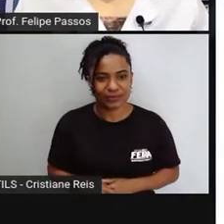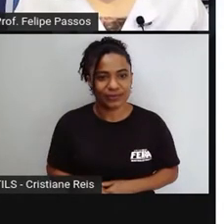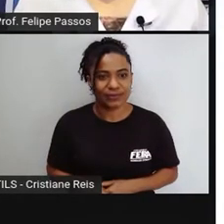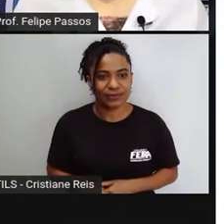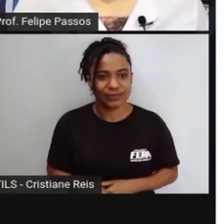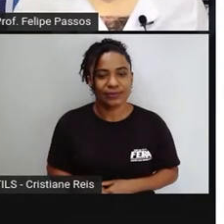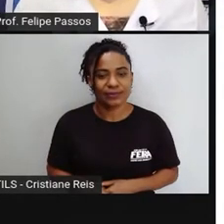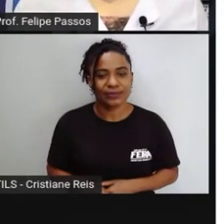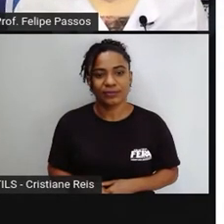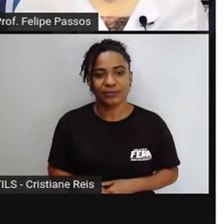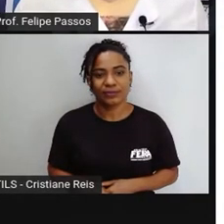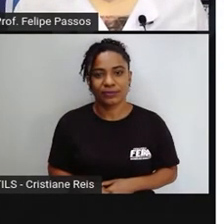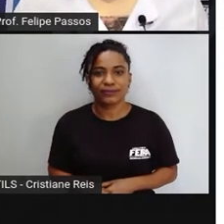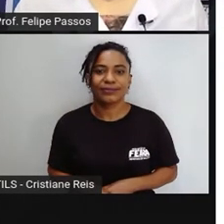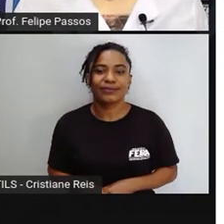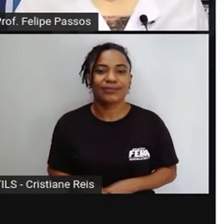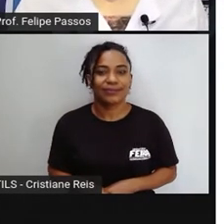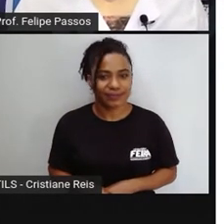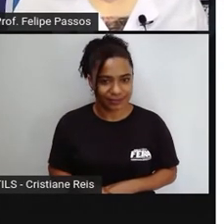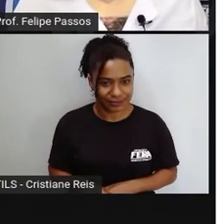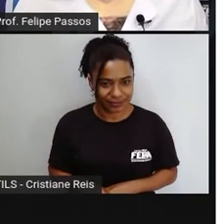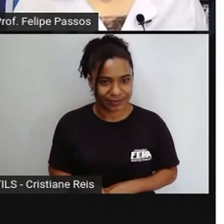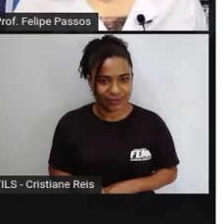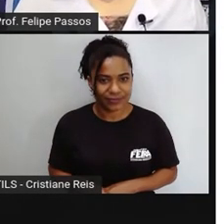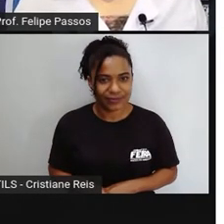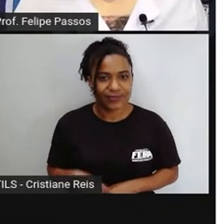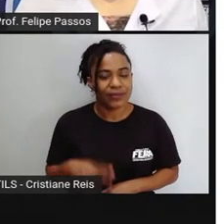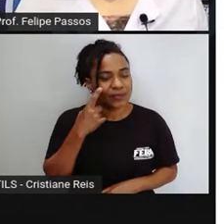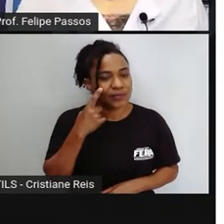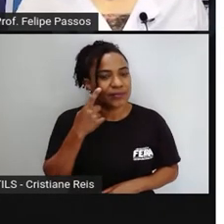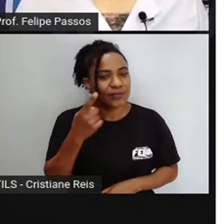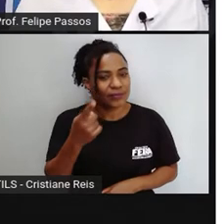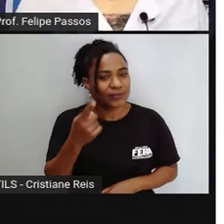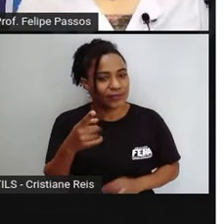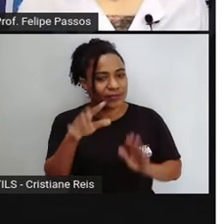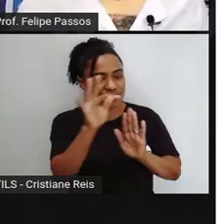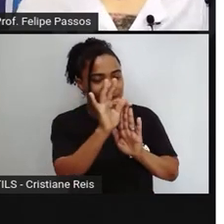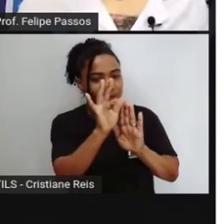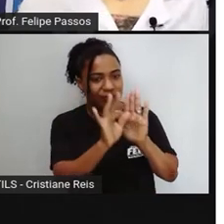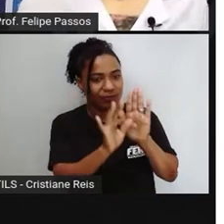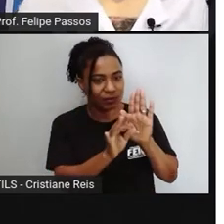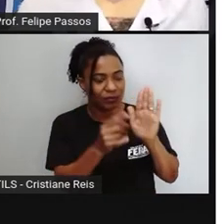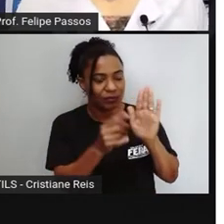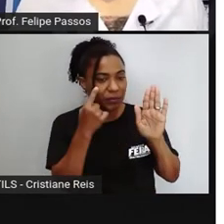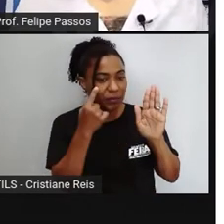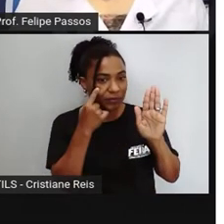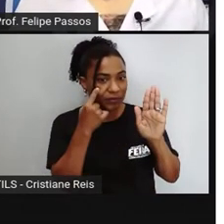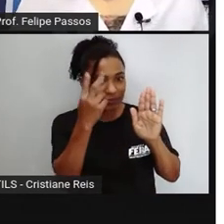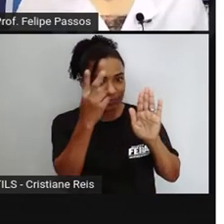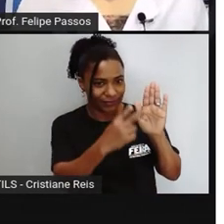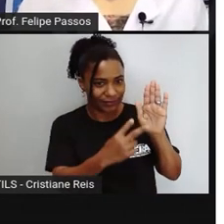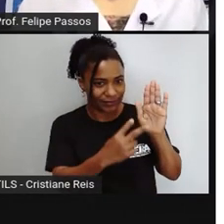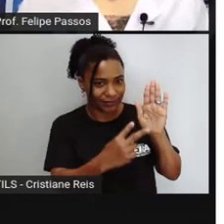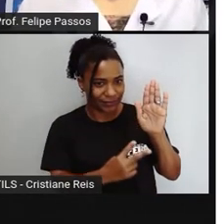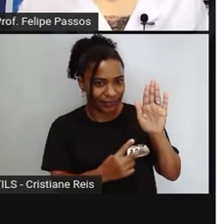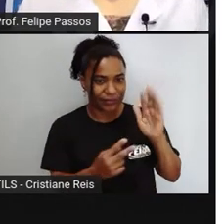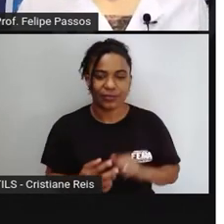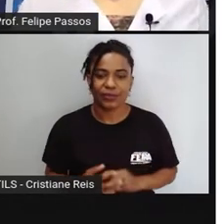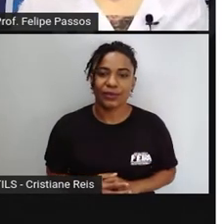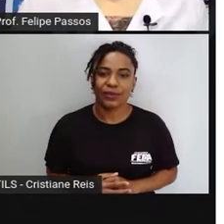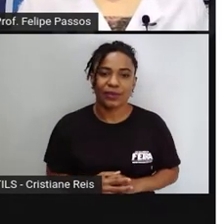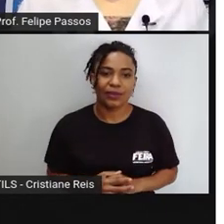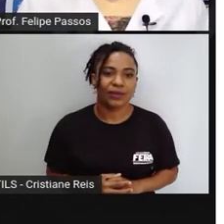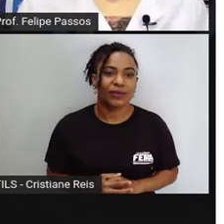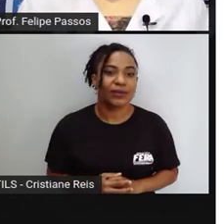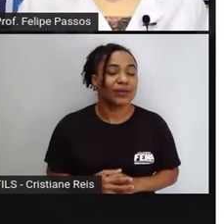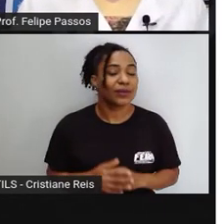E aí, eu achei esse texto, eu achei importante a gente ler juntos esse texto, né? Os principais causadores de